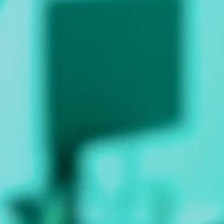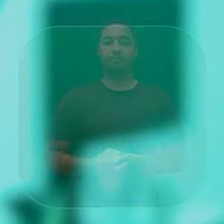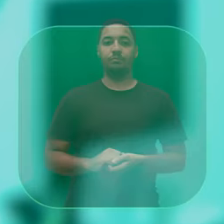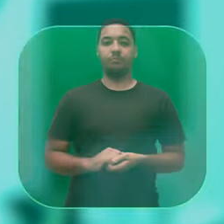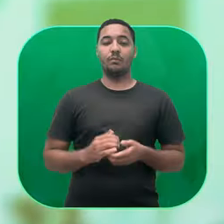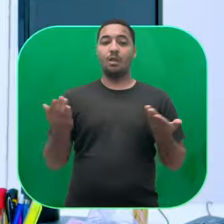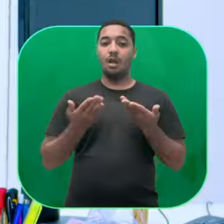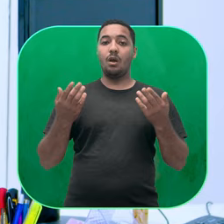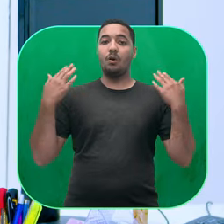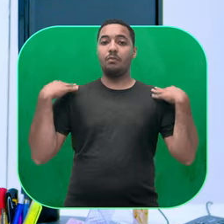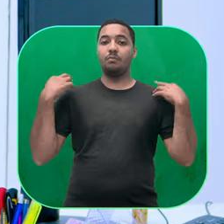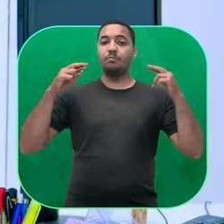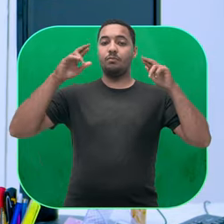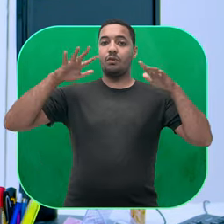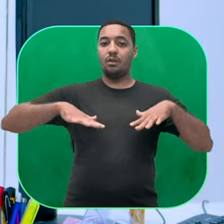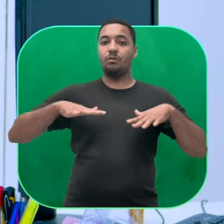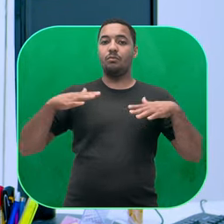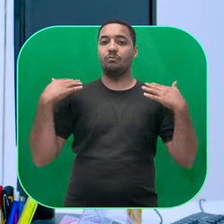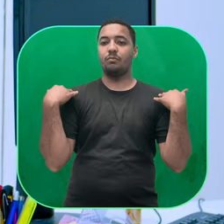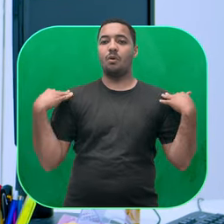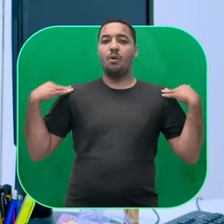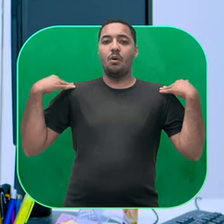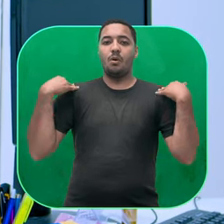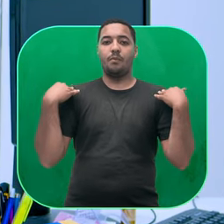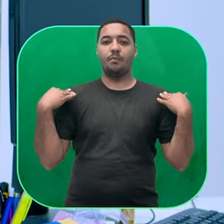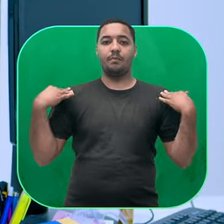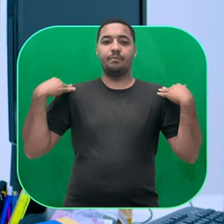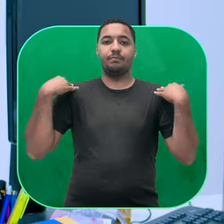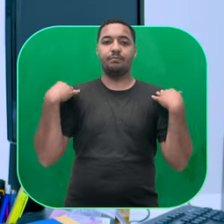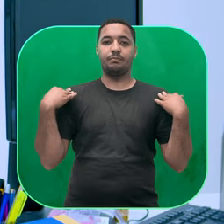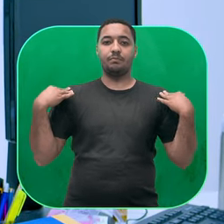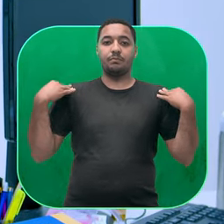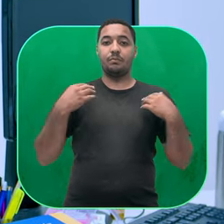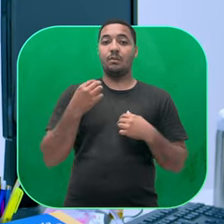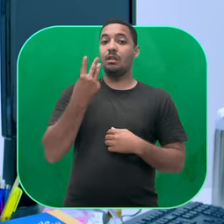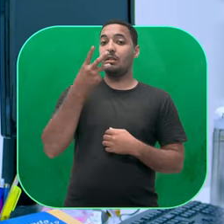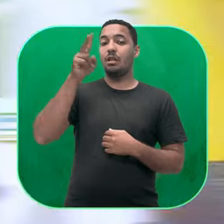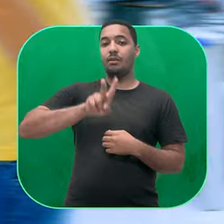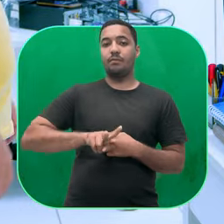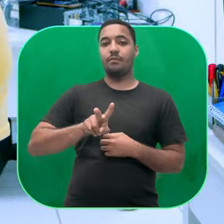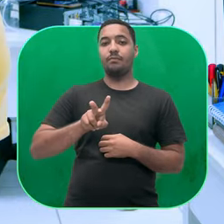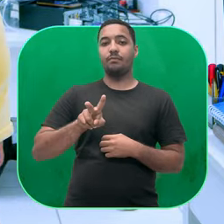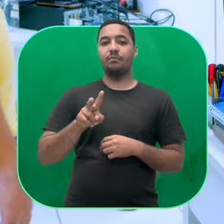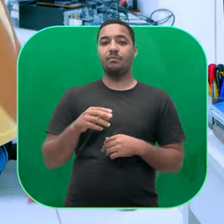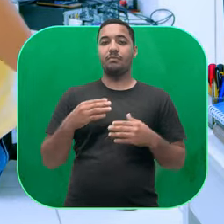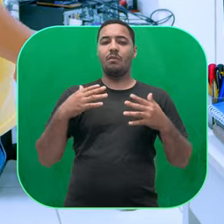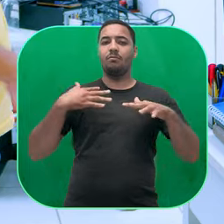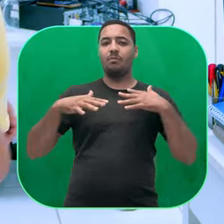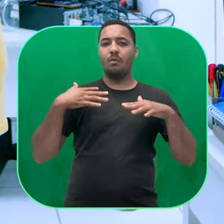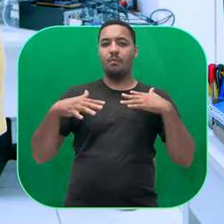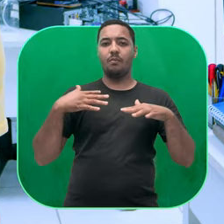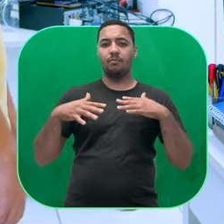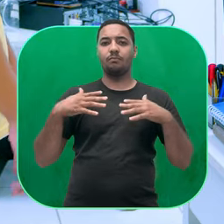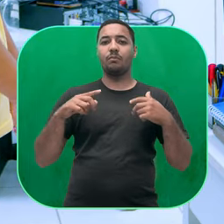relaxando seus ombros. Inicie a rotação frontal dos seus ombros e mantenha essa movimentação por três ciclos. Na sequência, você vai